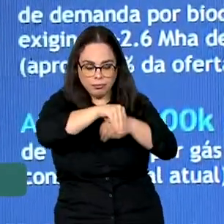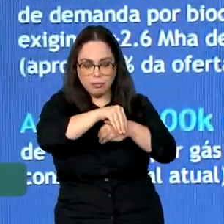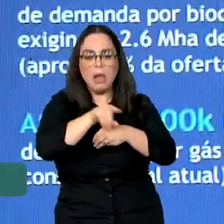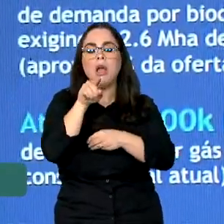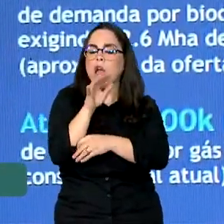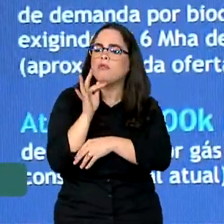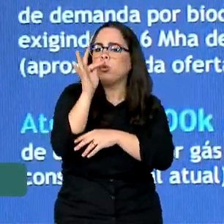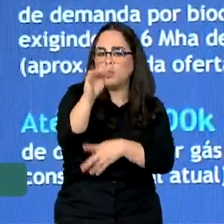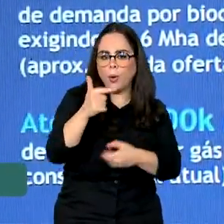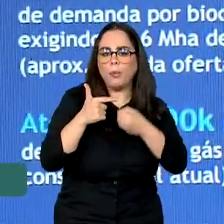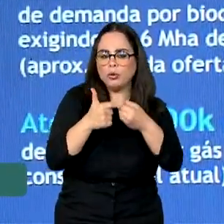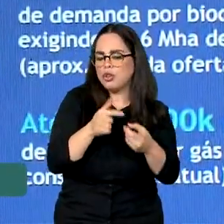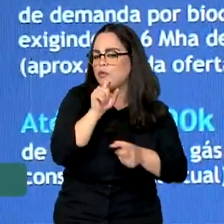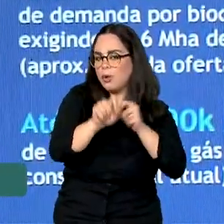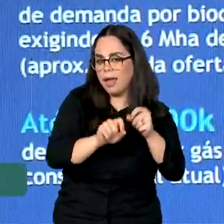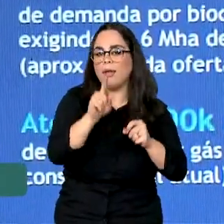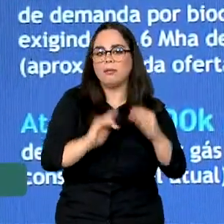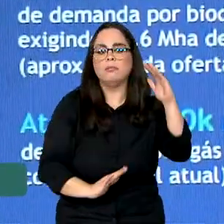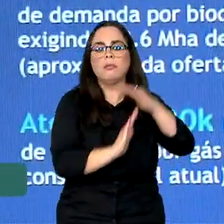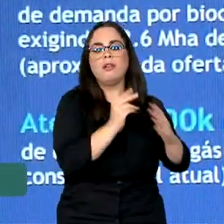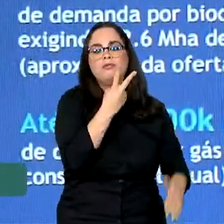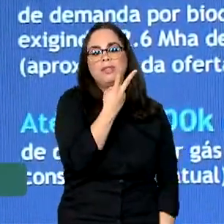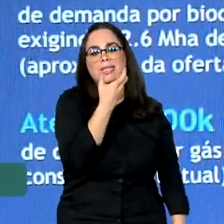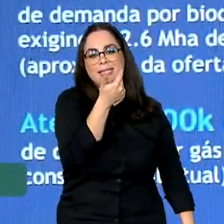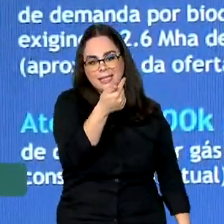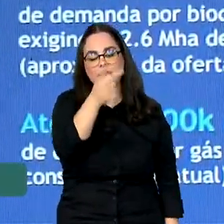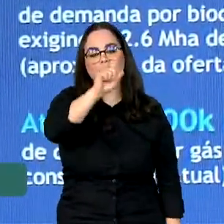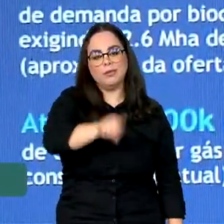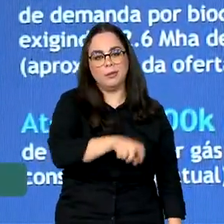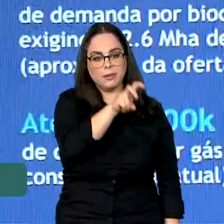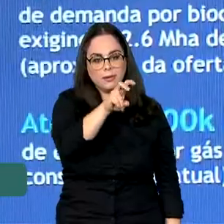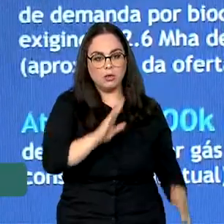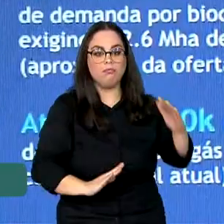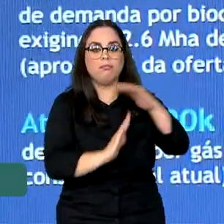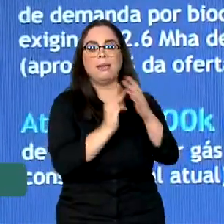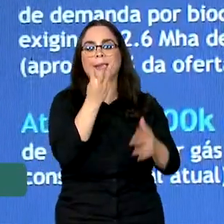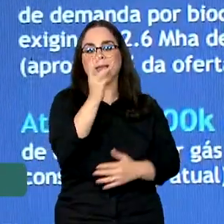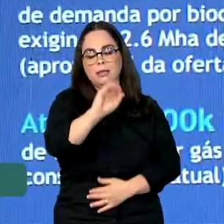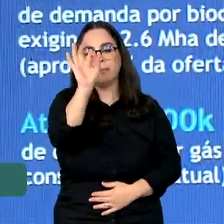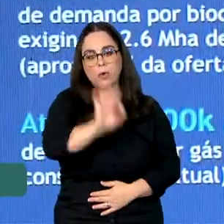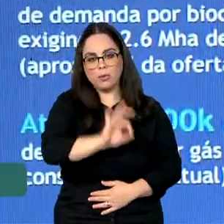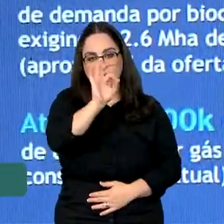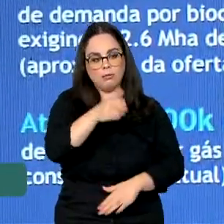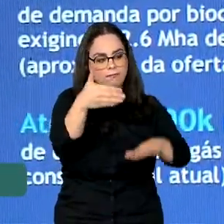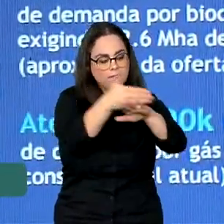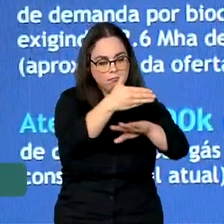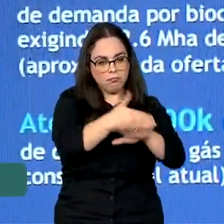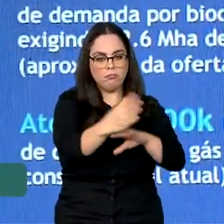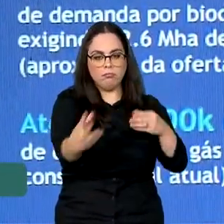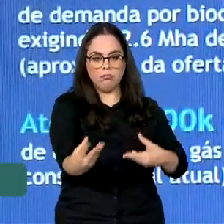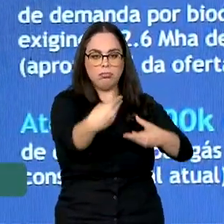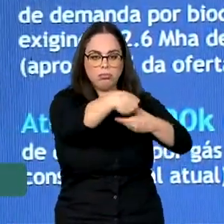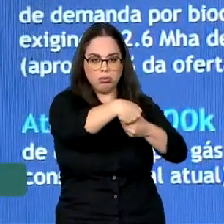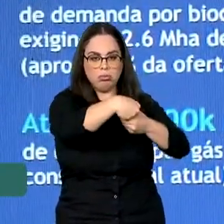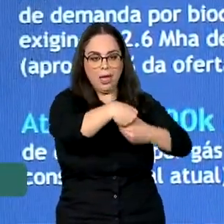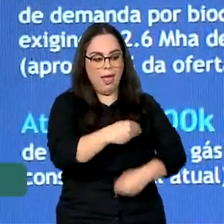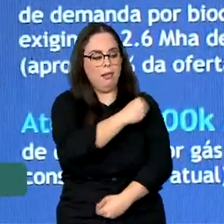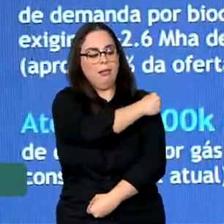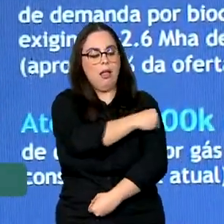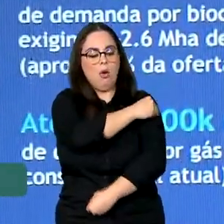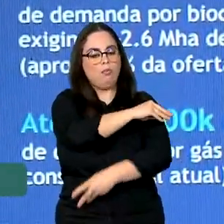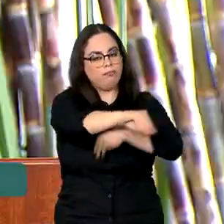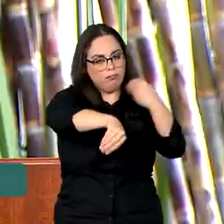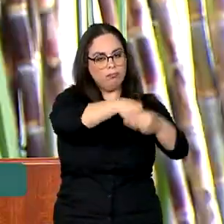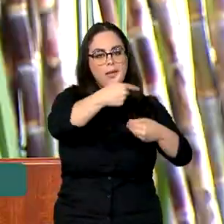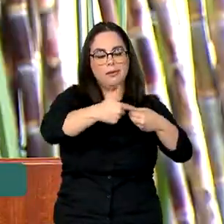futuro também prevê passar de 27,5% para 30% a participação do etanol na